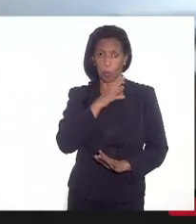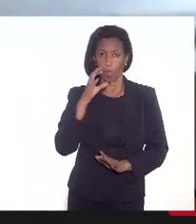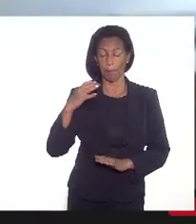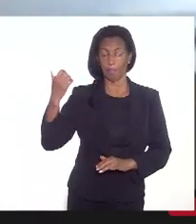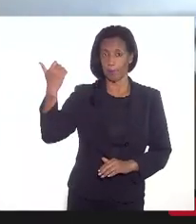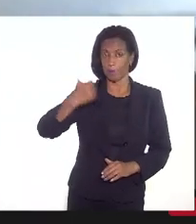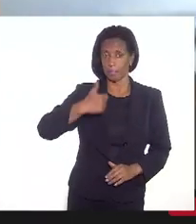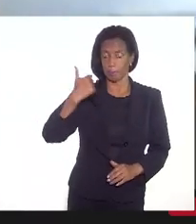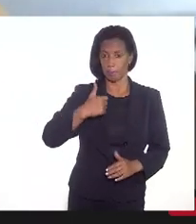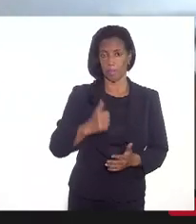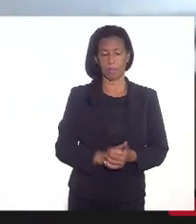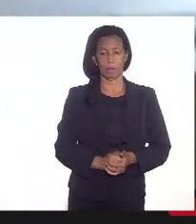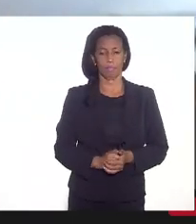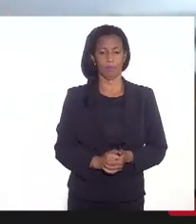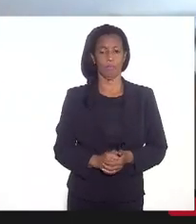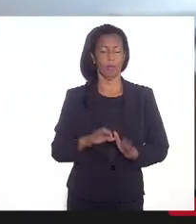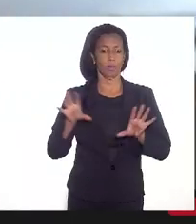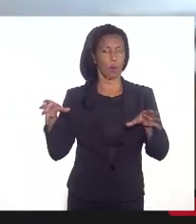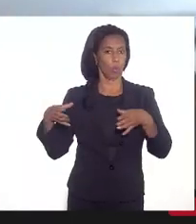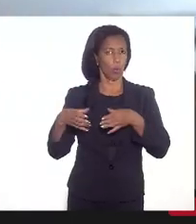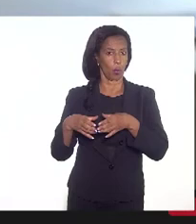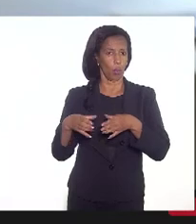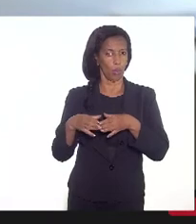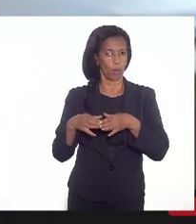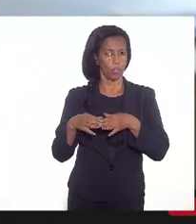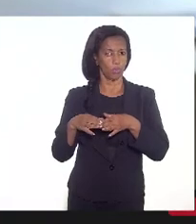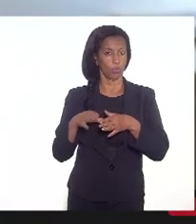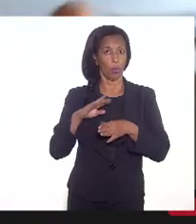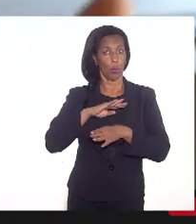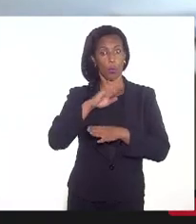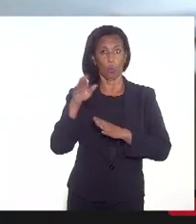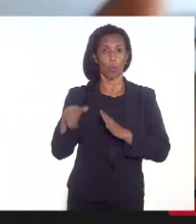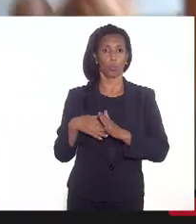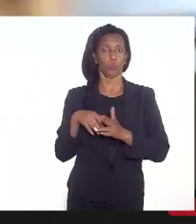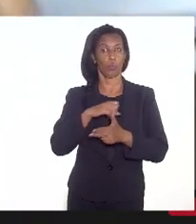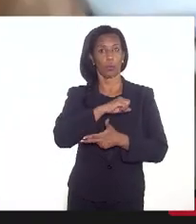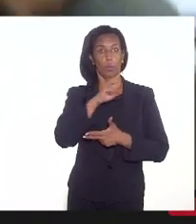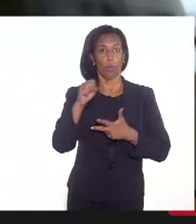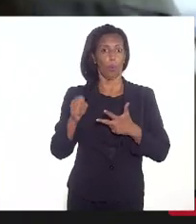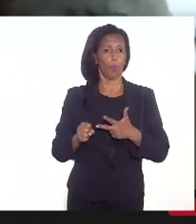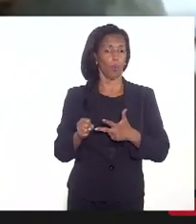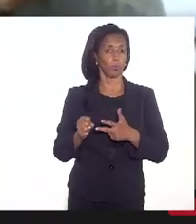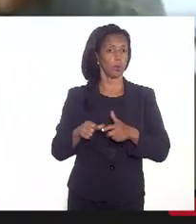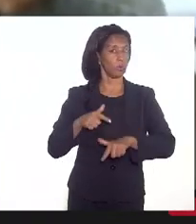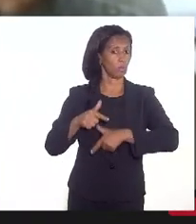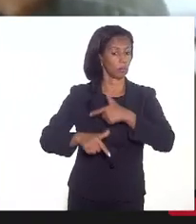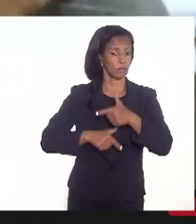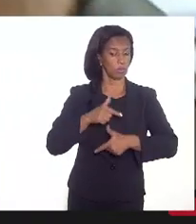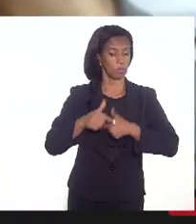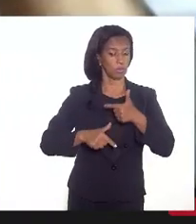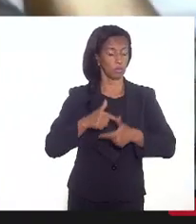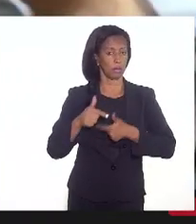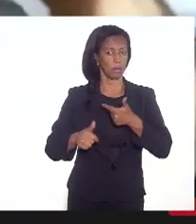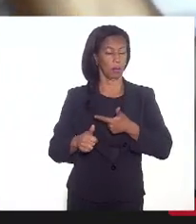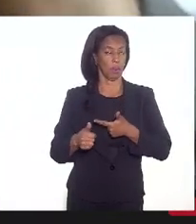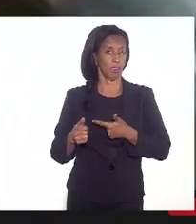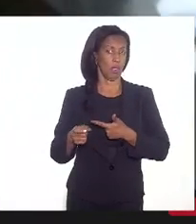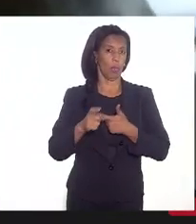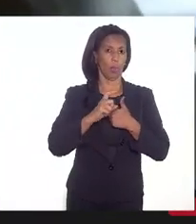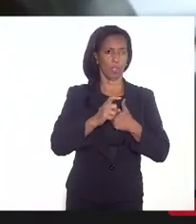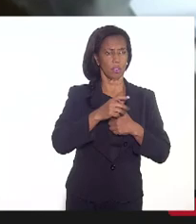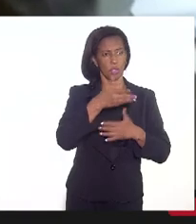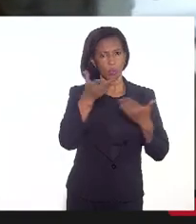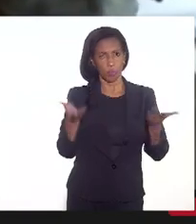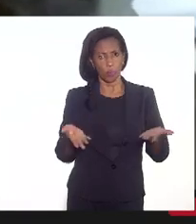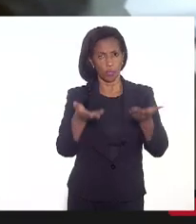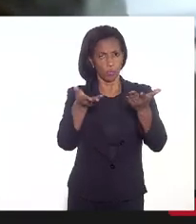Primeiro, que é ter esse coletivo de todos os poderes que vão trabalhar junto com os executivos, com vocês e o